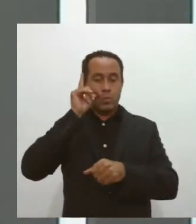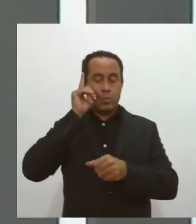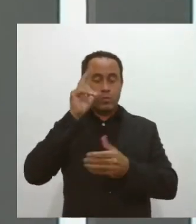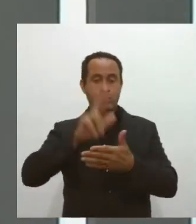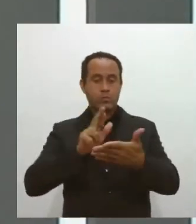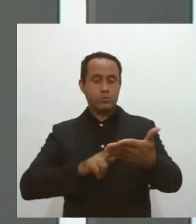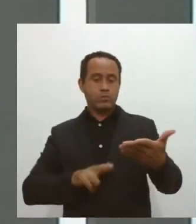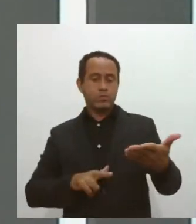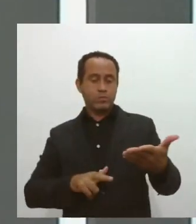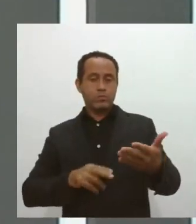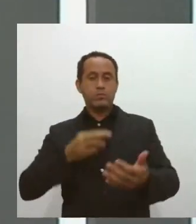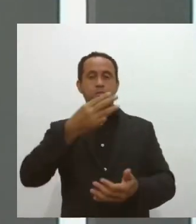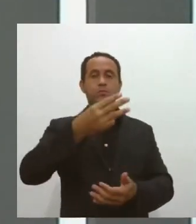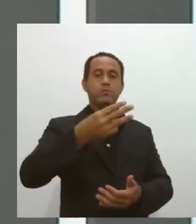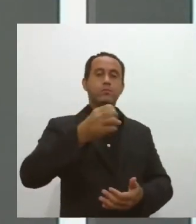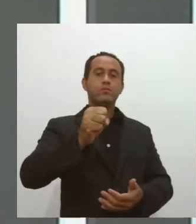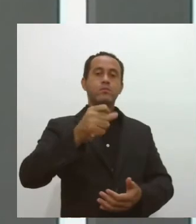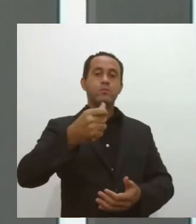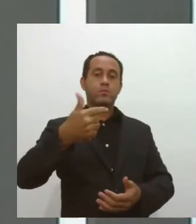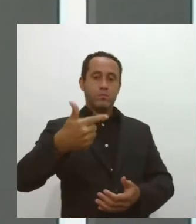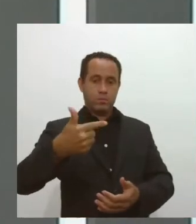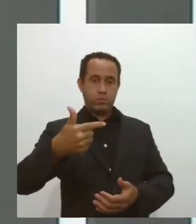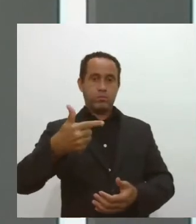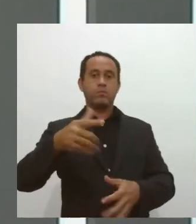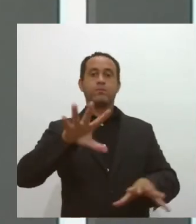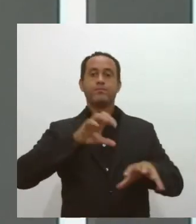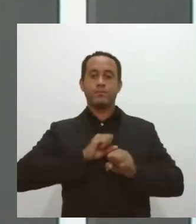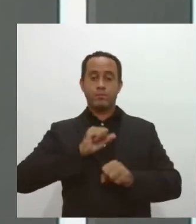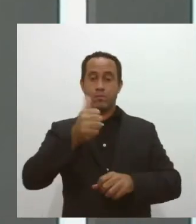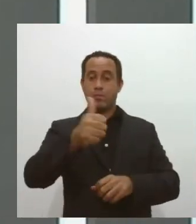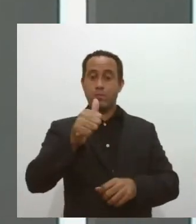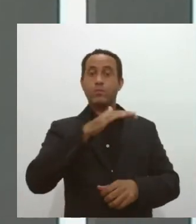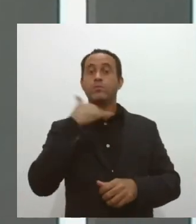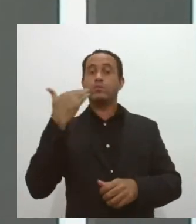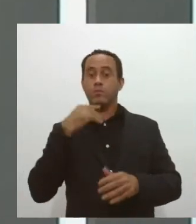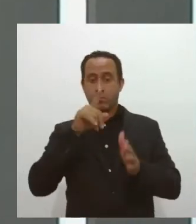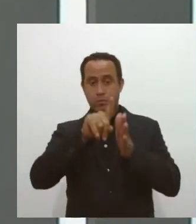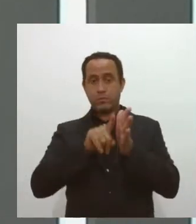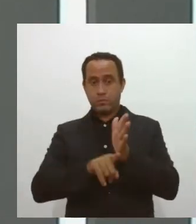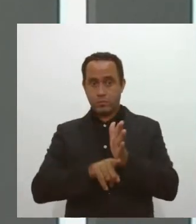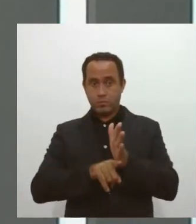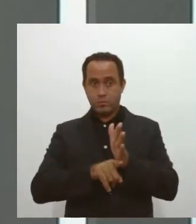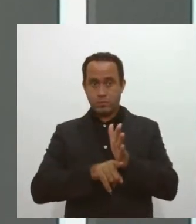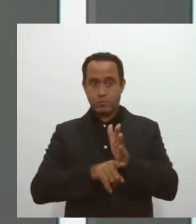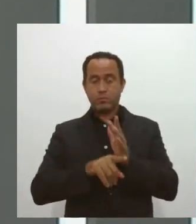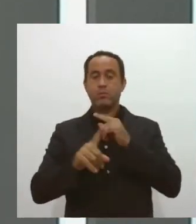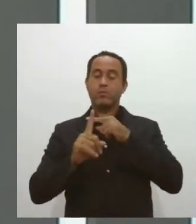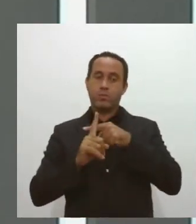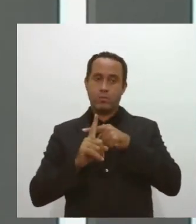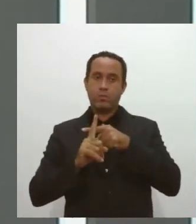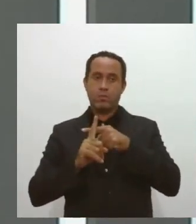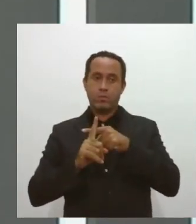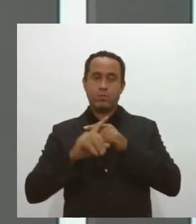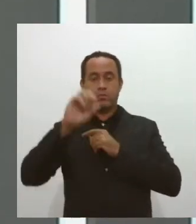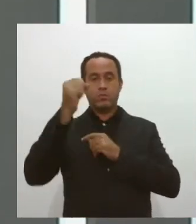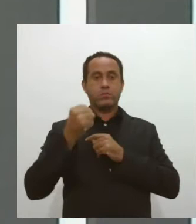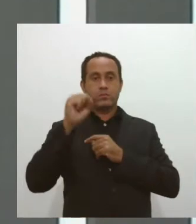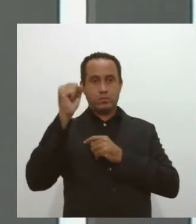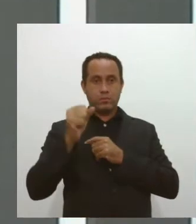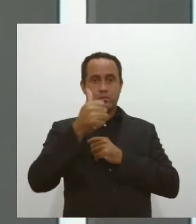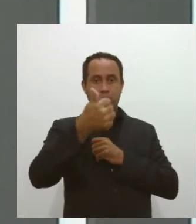coronavírus com 382 casos e 11 mortes que estavam em investigação e foram confirmadas. Em Sergipe,